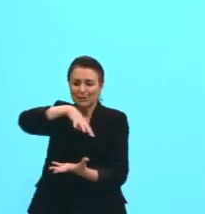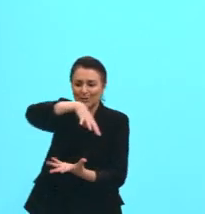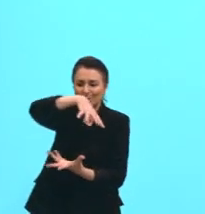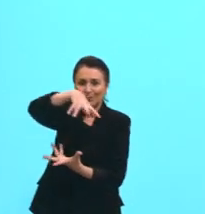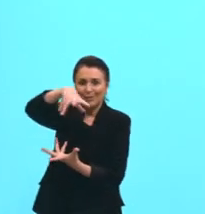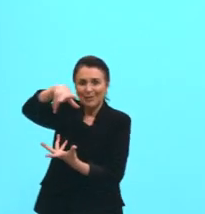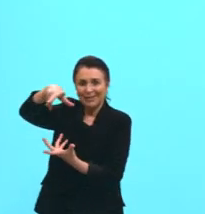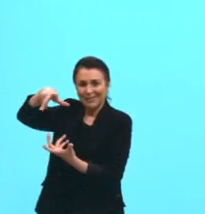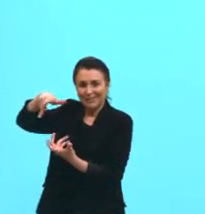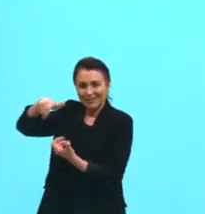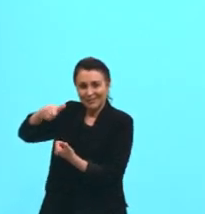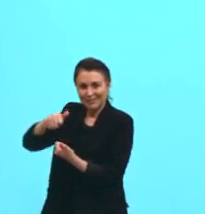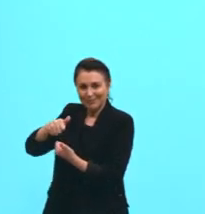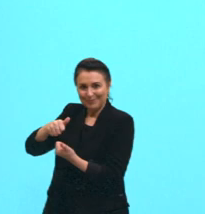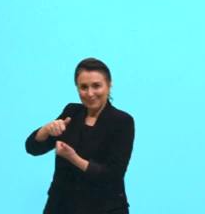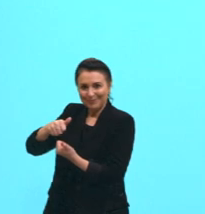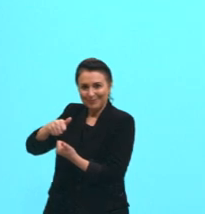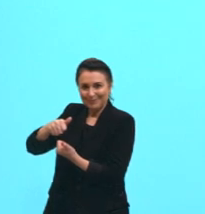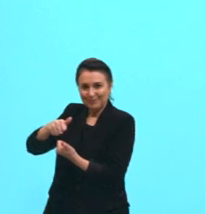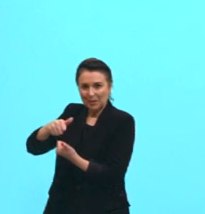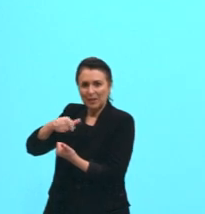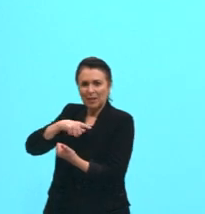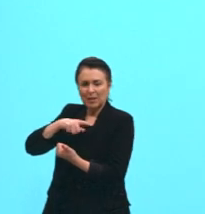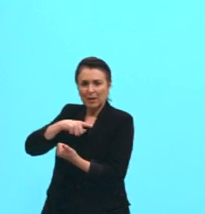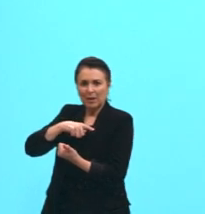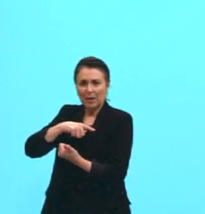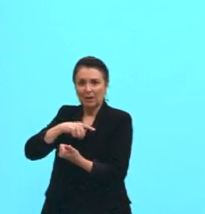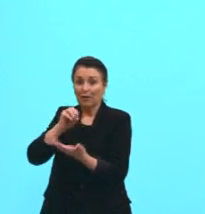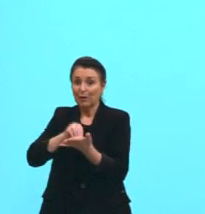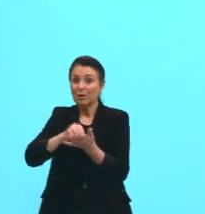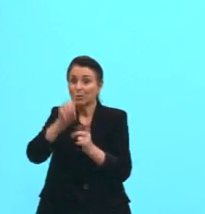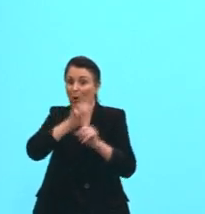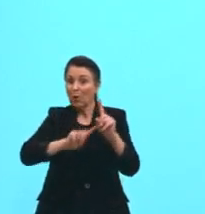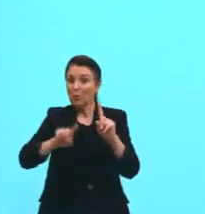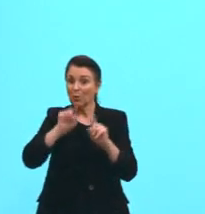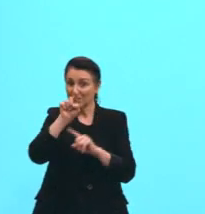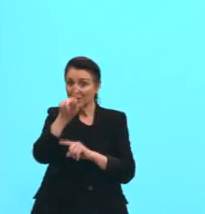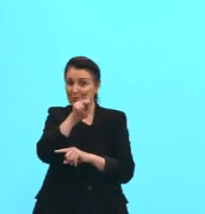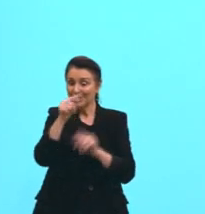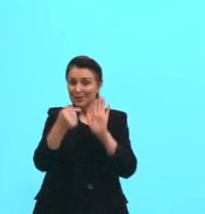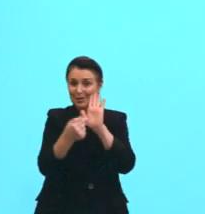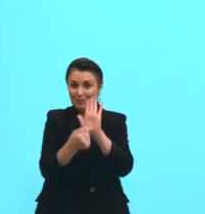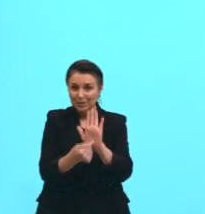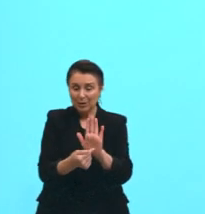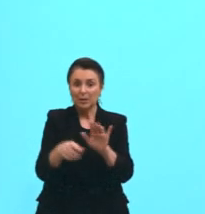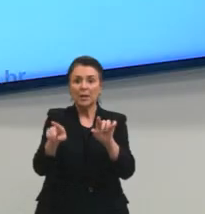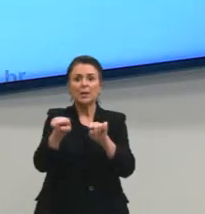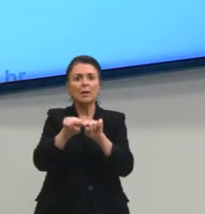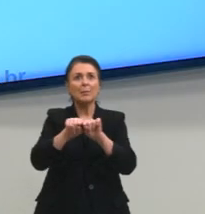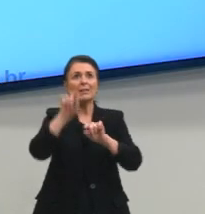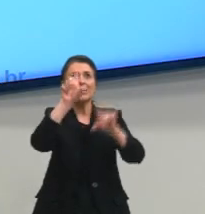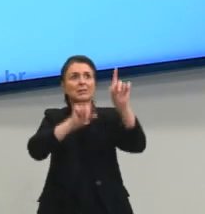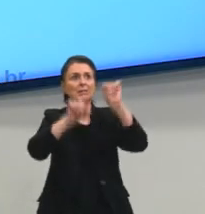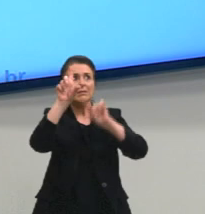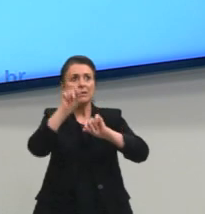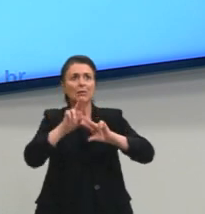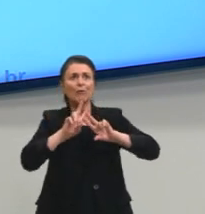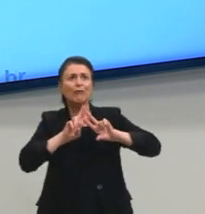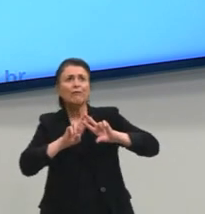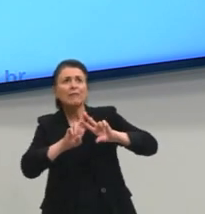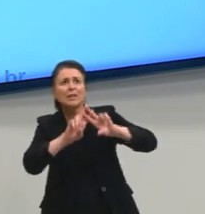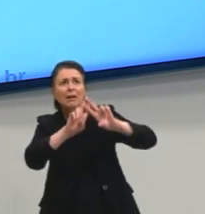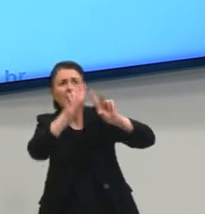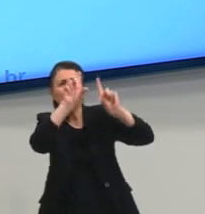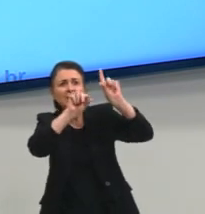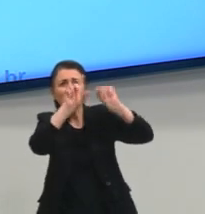vejam que não tem todos os planetas aqui do nosso sistema solar. E a esfera das estrelas fixas, naquele tempo não se